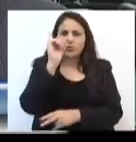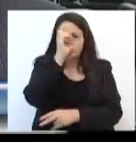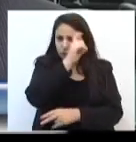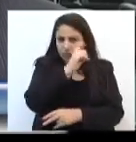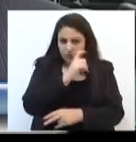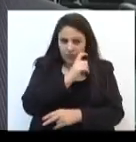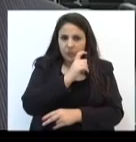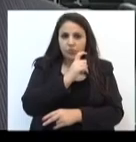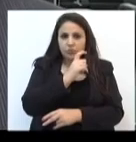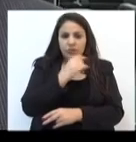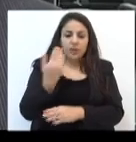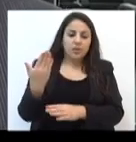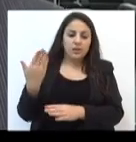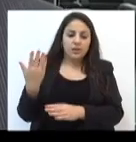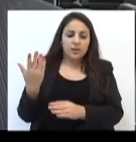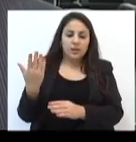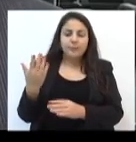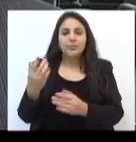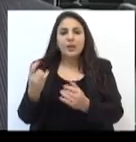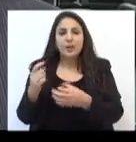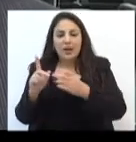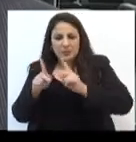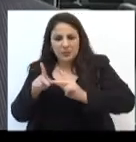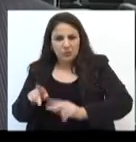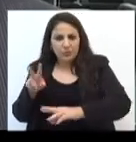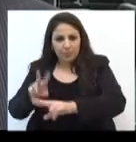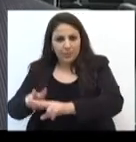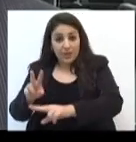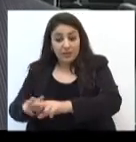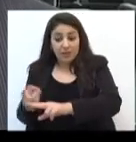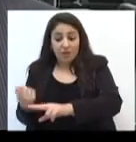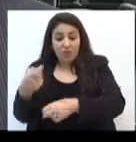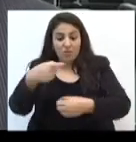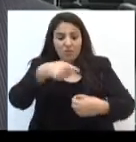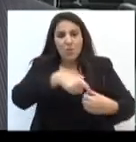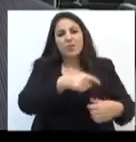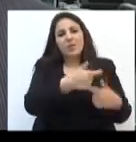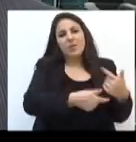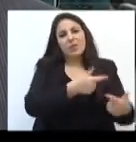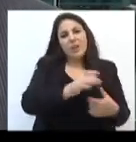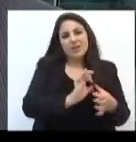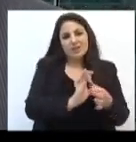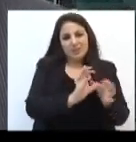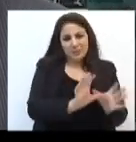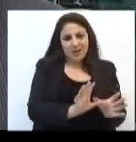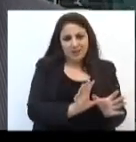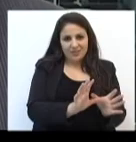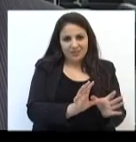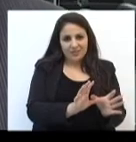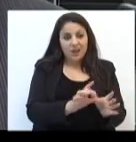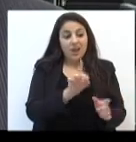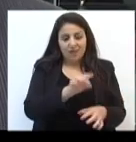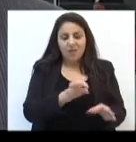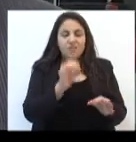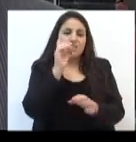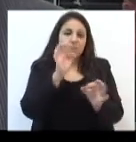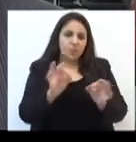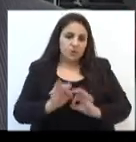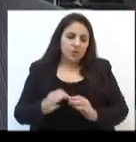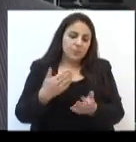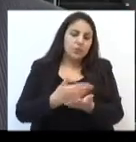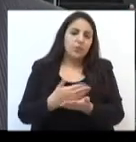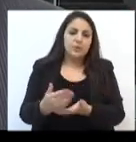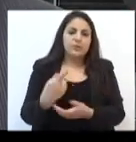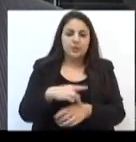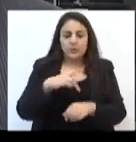a dificuldade de inserção, reinserção do presidiário no mercado de trabalho. Esse programa é um projeto